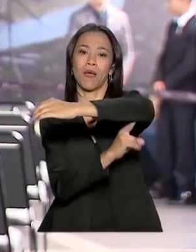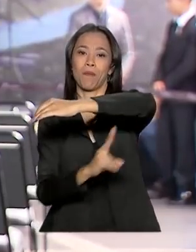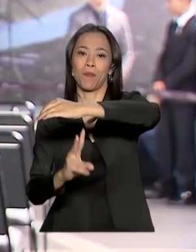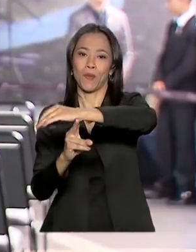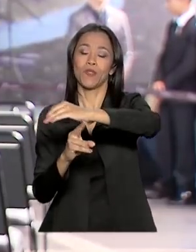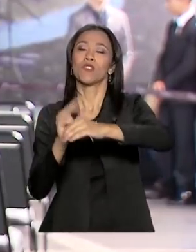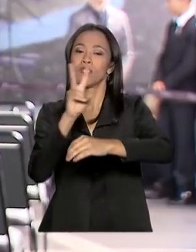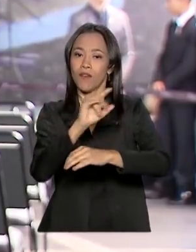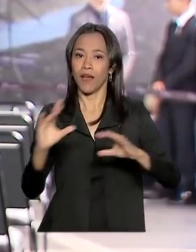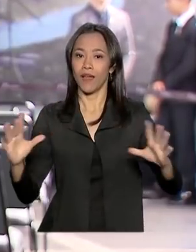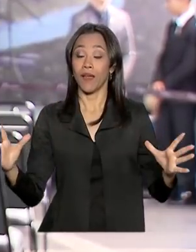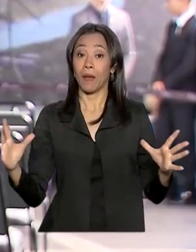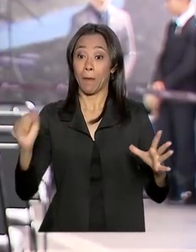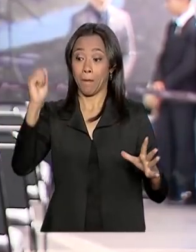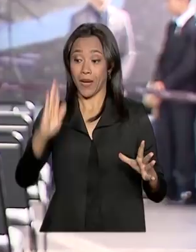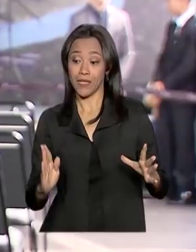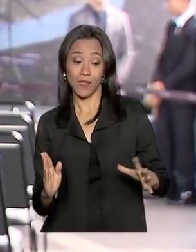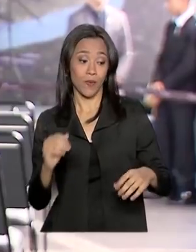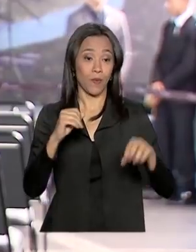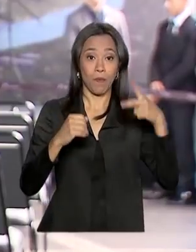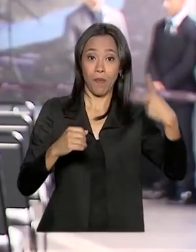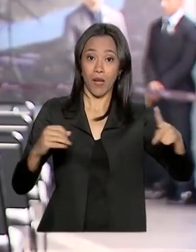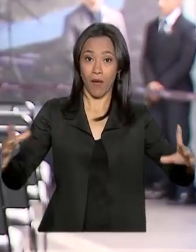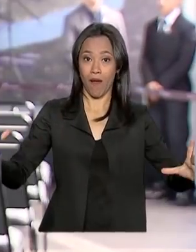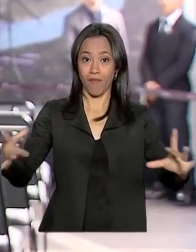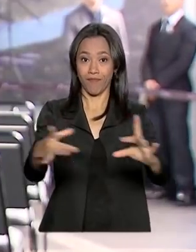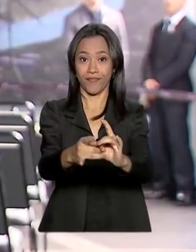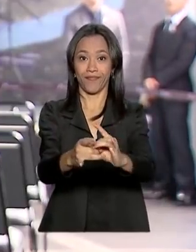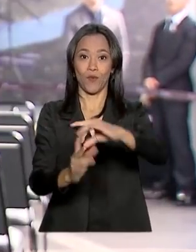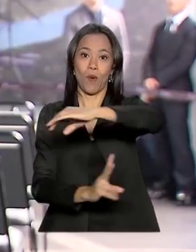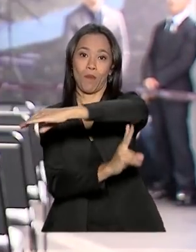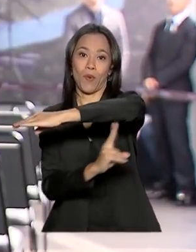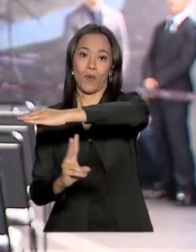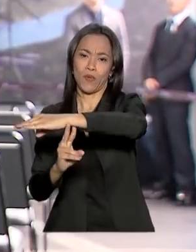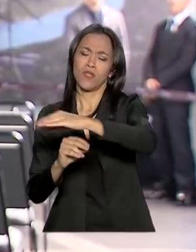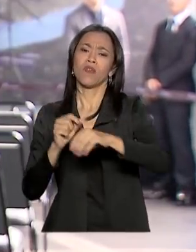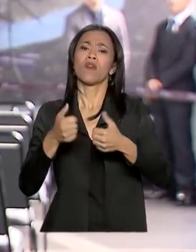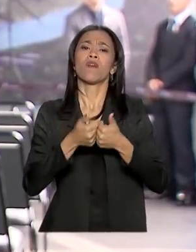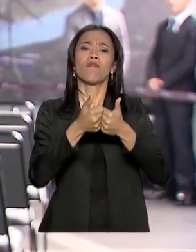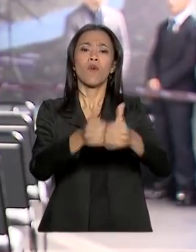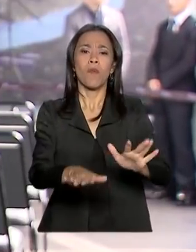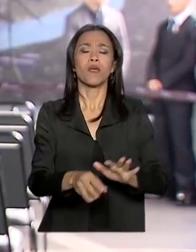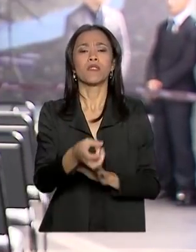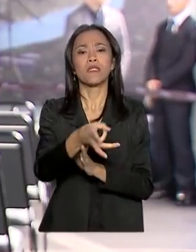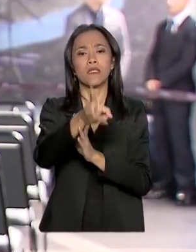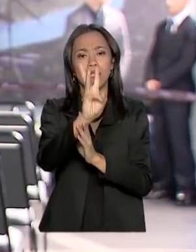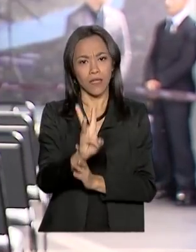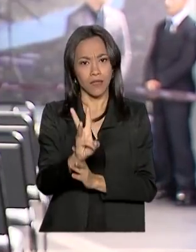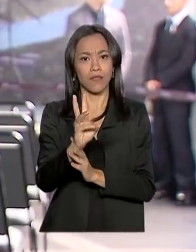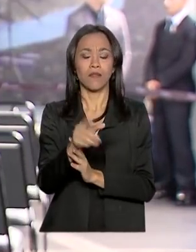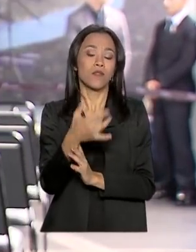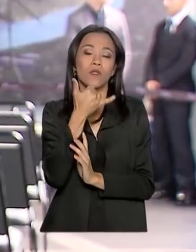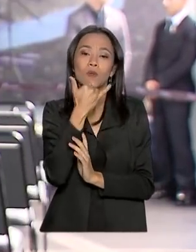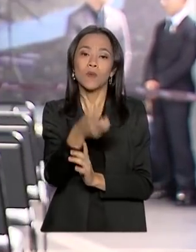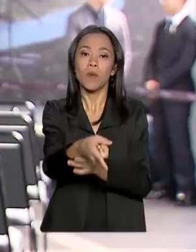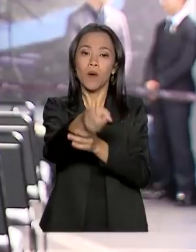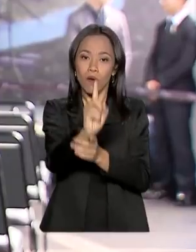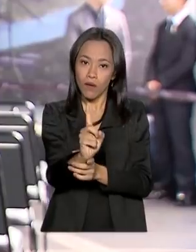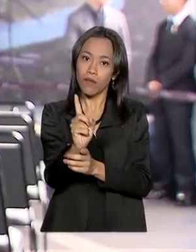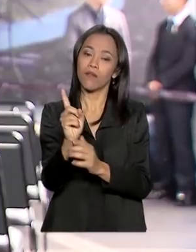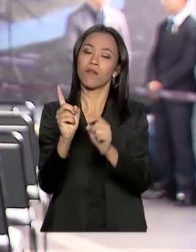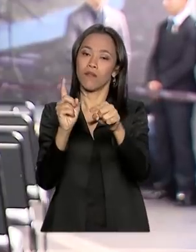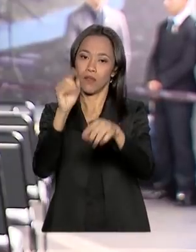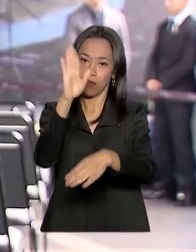ligar o Brasil ao Paraguai. A solenidade será às 13 horas, aqui no marco das três